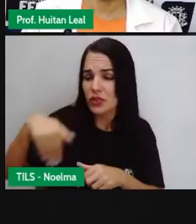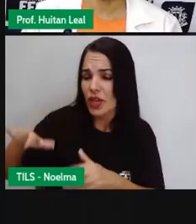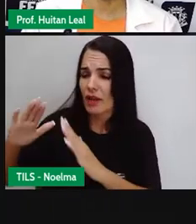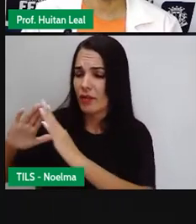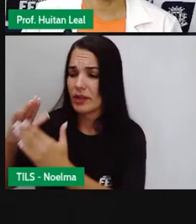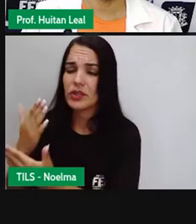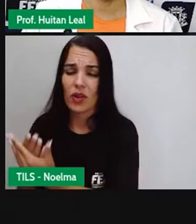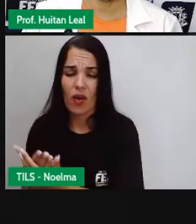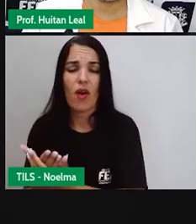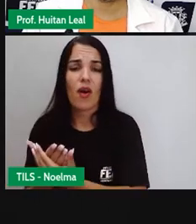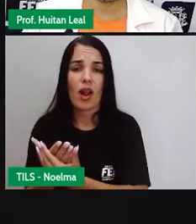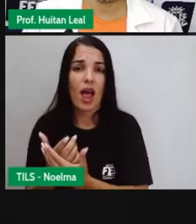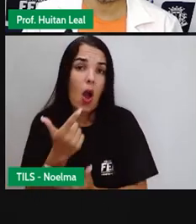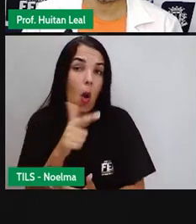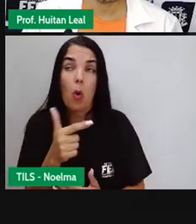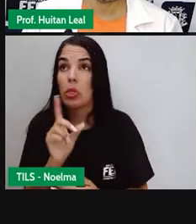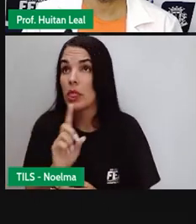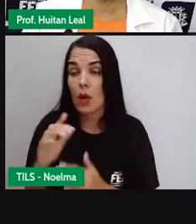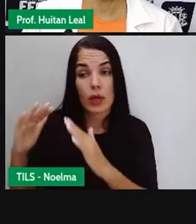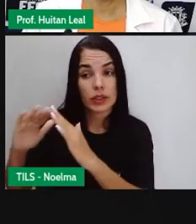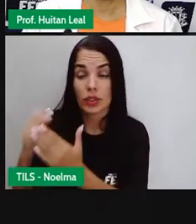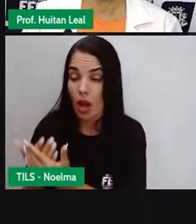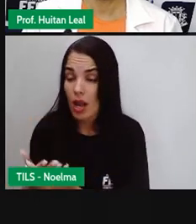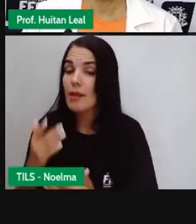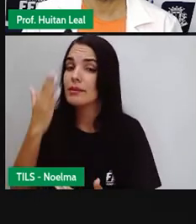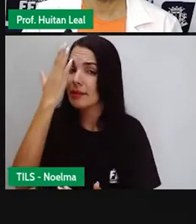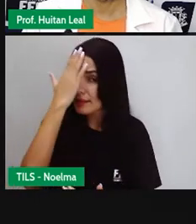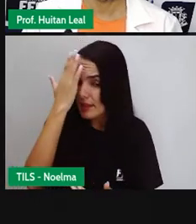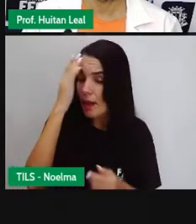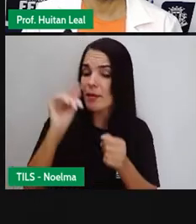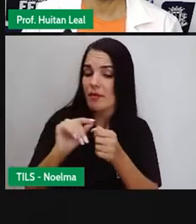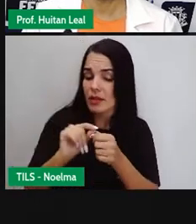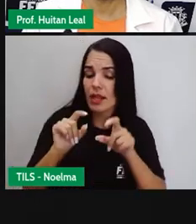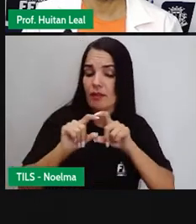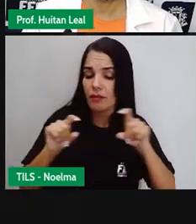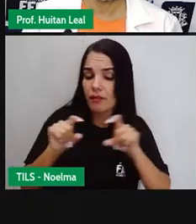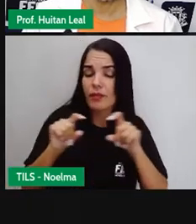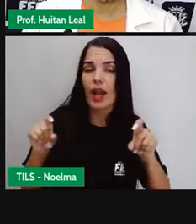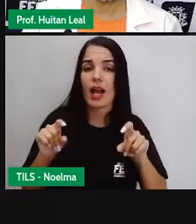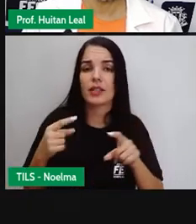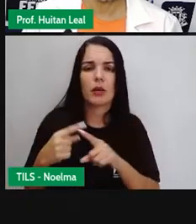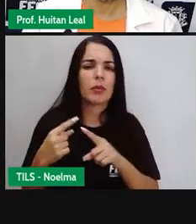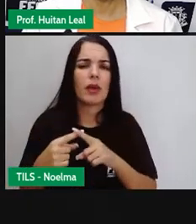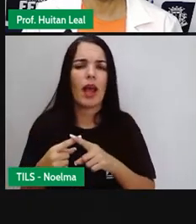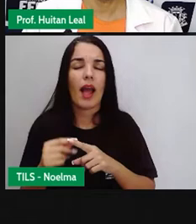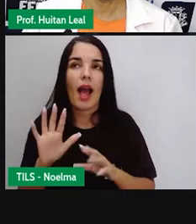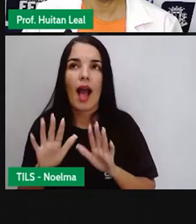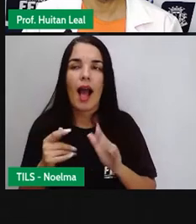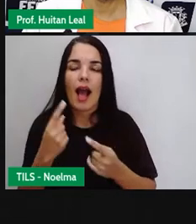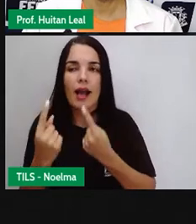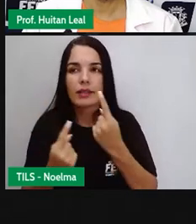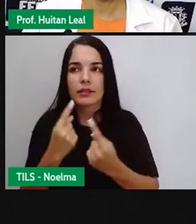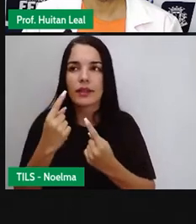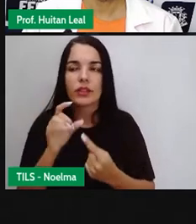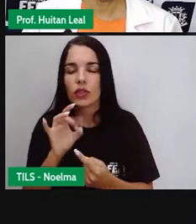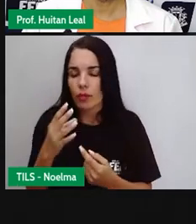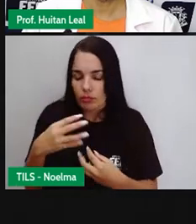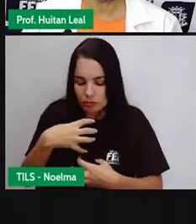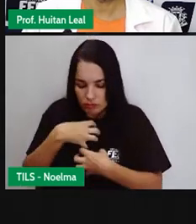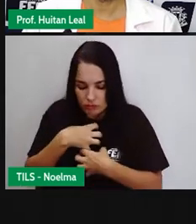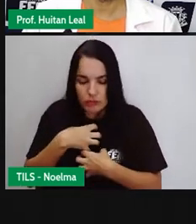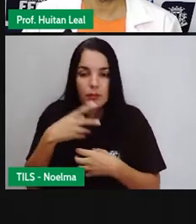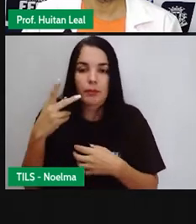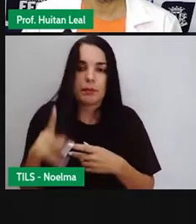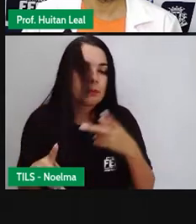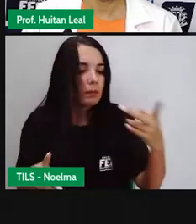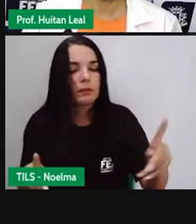sabe construir uma frase. Então, de forma subjetiva, de forma intuitiva, todos sabem o que